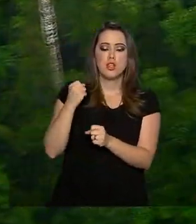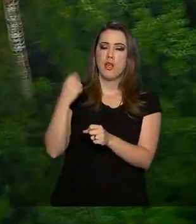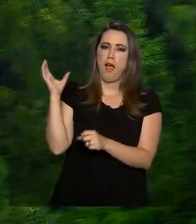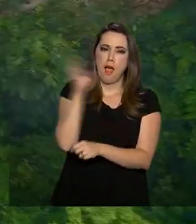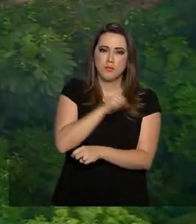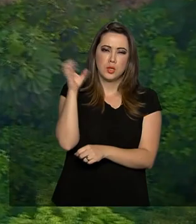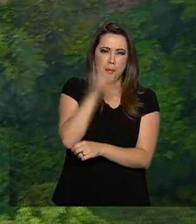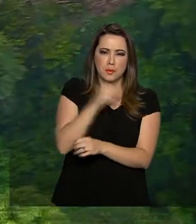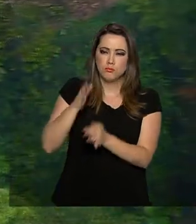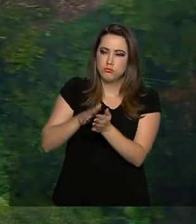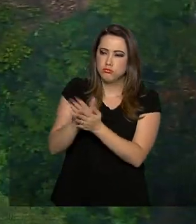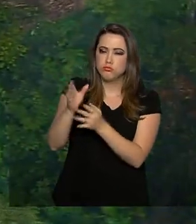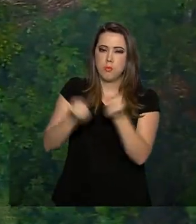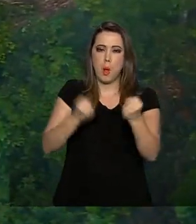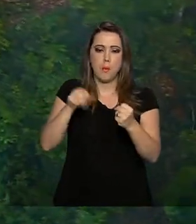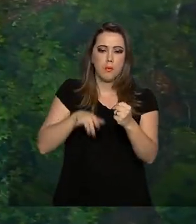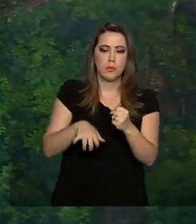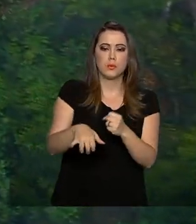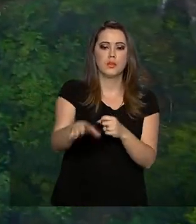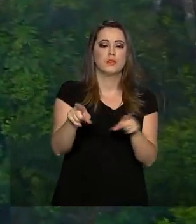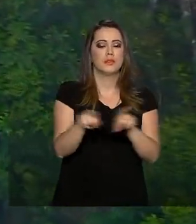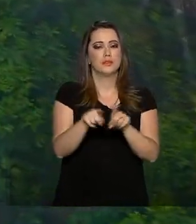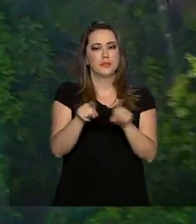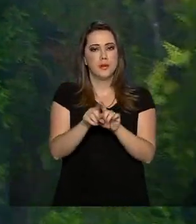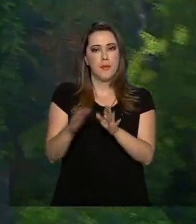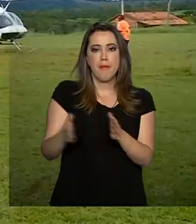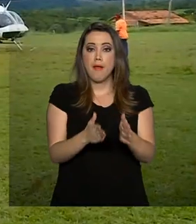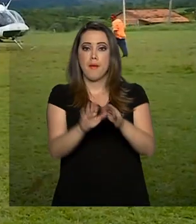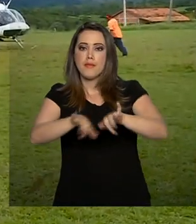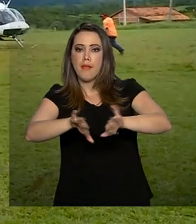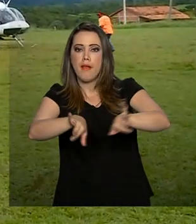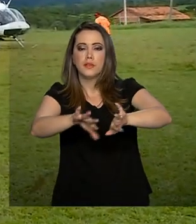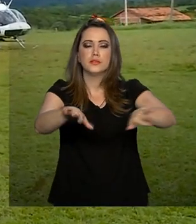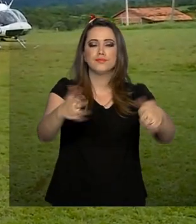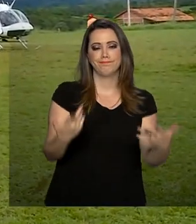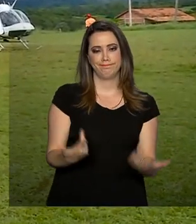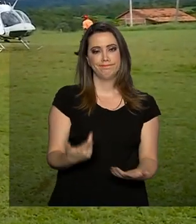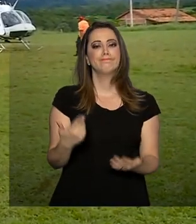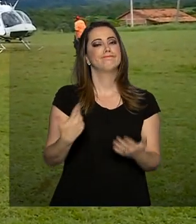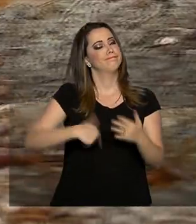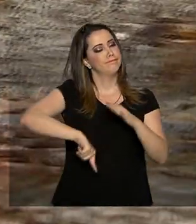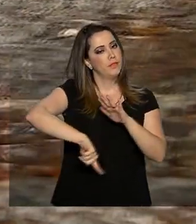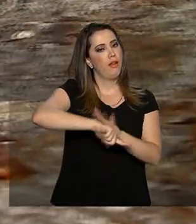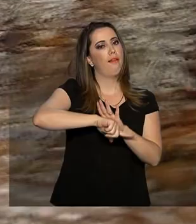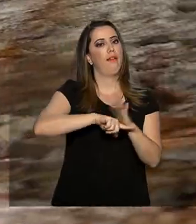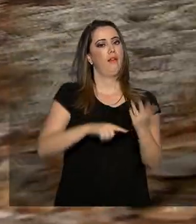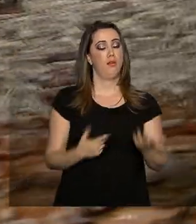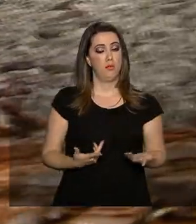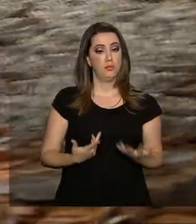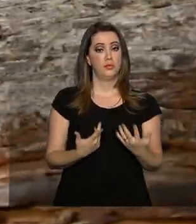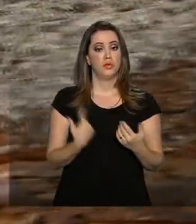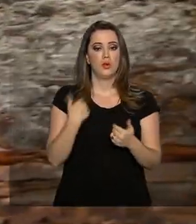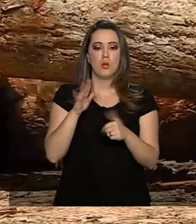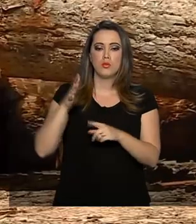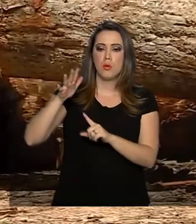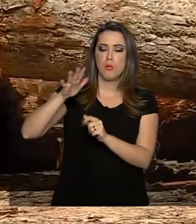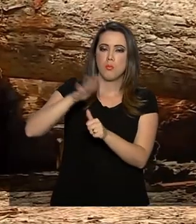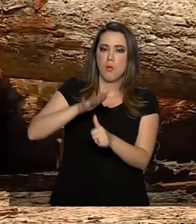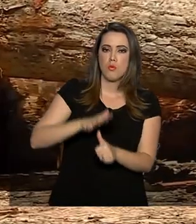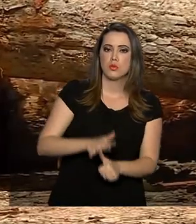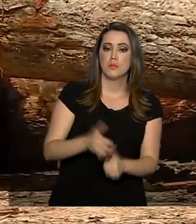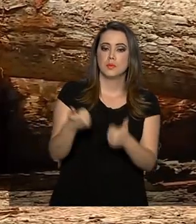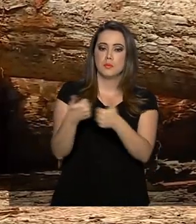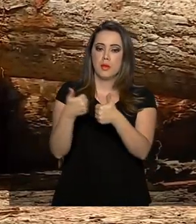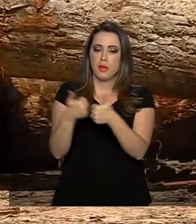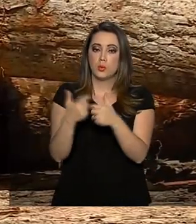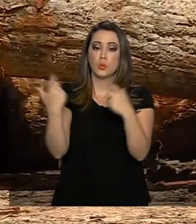estrada, que também foi aberta ilegalmente. Pousamos próximo dali. Fomos até uma madeireira. No local,